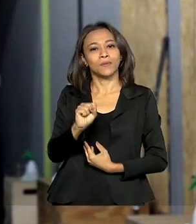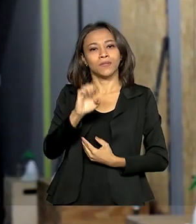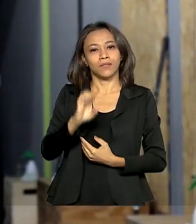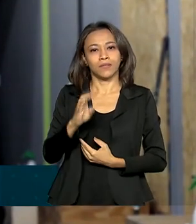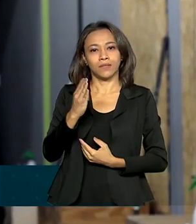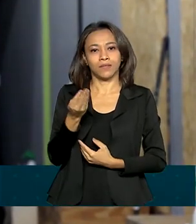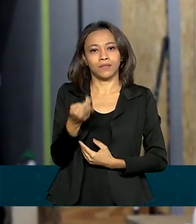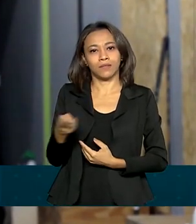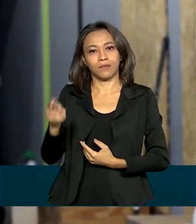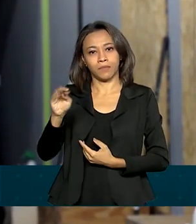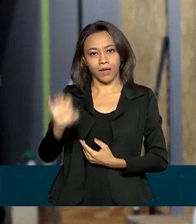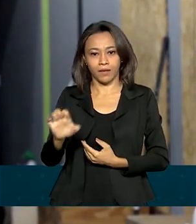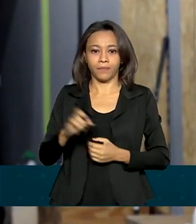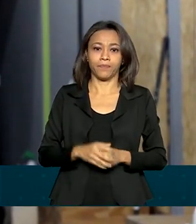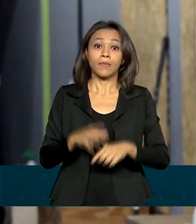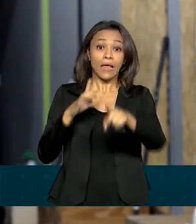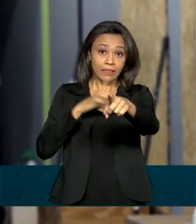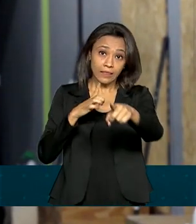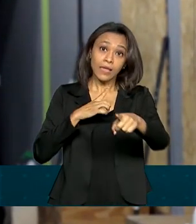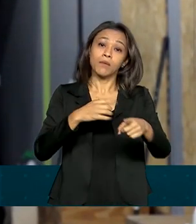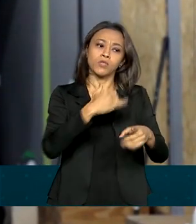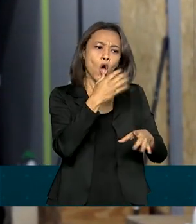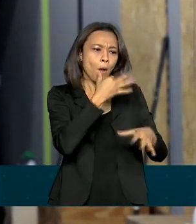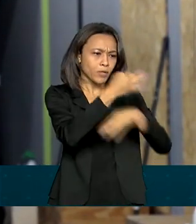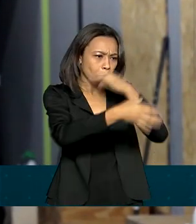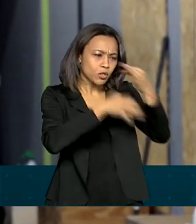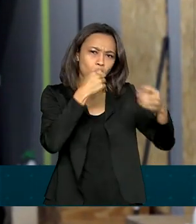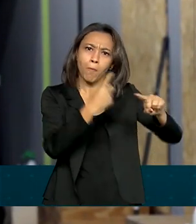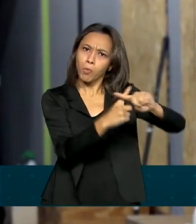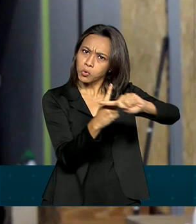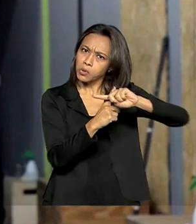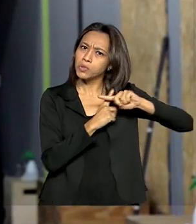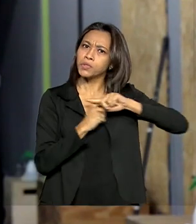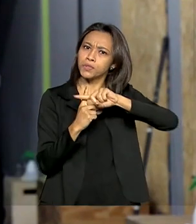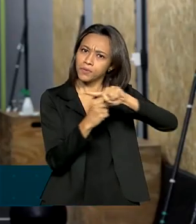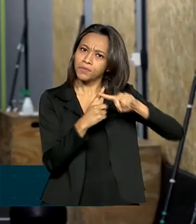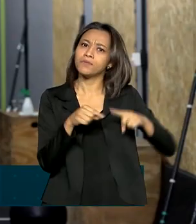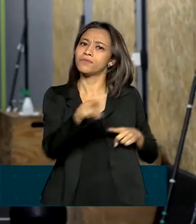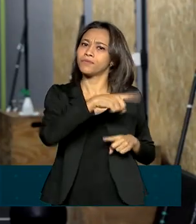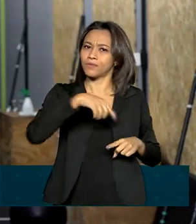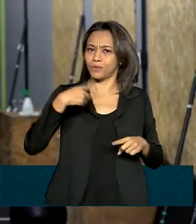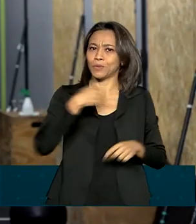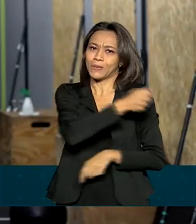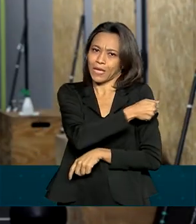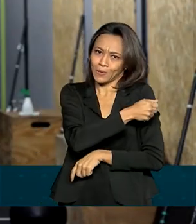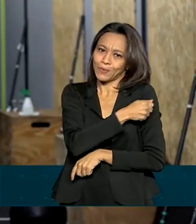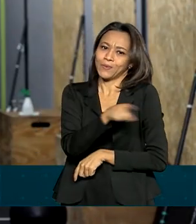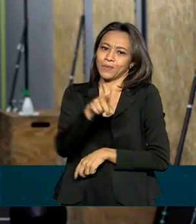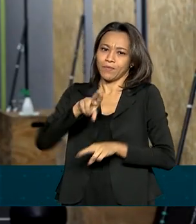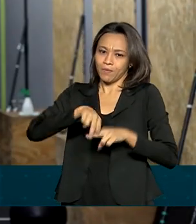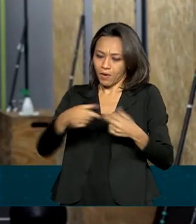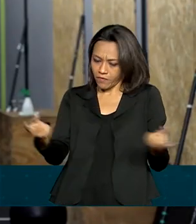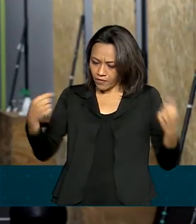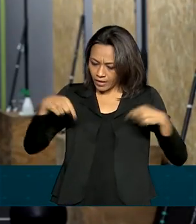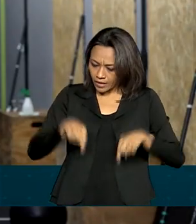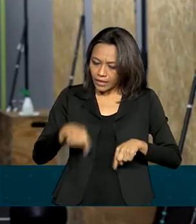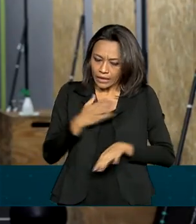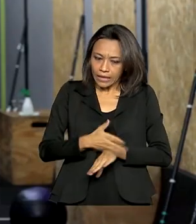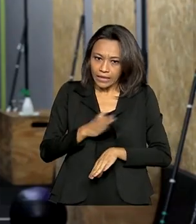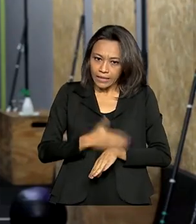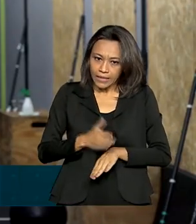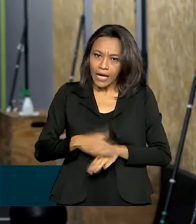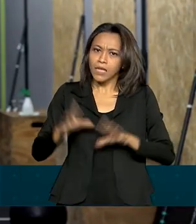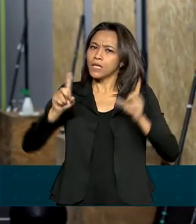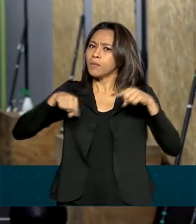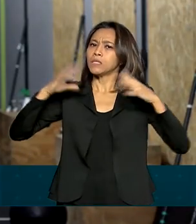feedbacks dos nossos alunos com relação à nossa organização e aos protocolos sanitários adotados. E a gente chega para treinar, a faz a higienização de todo o nosso